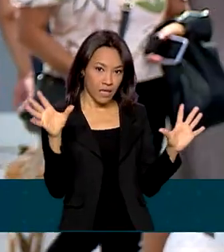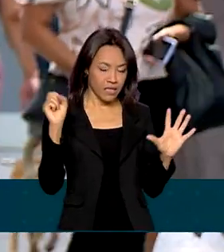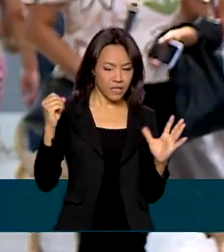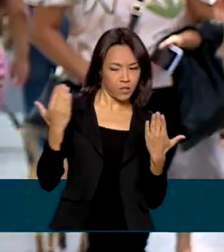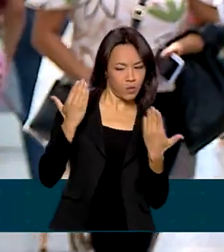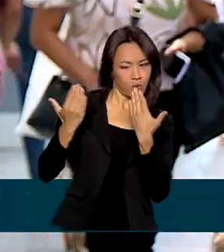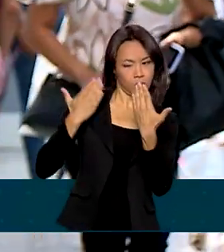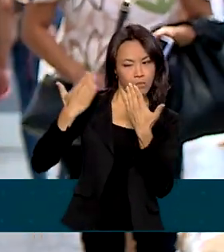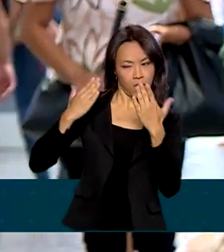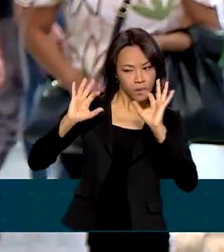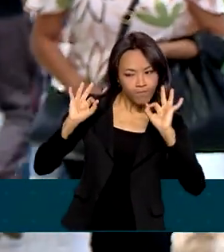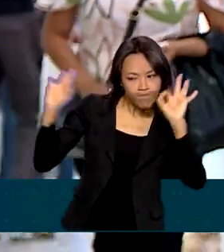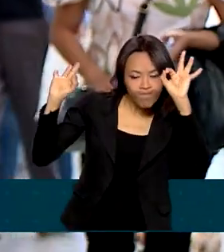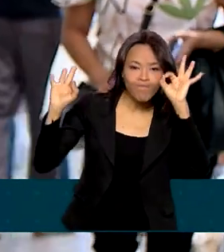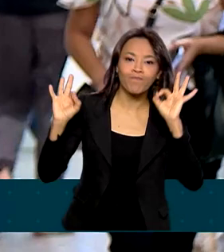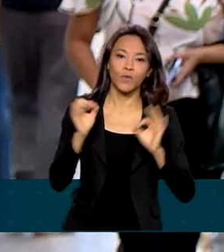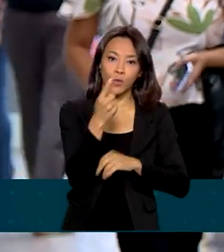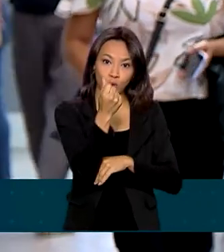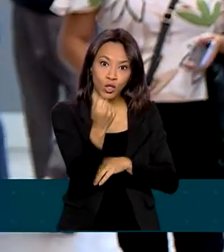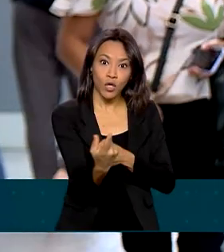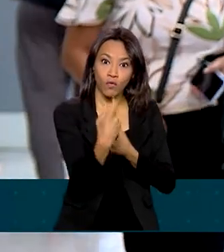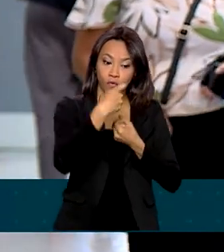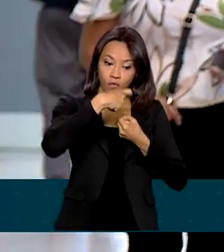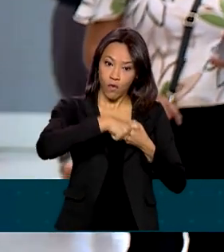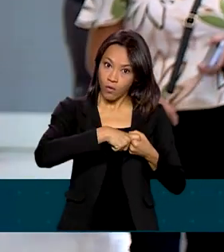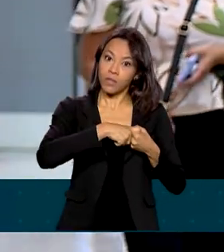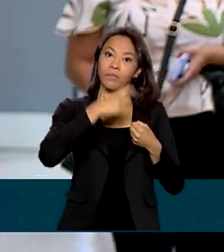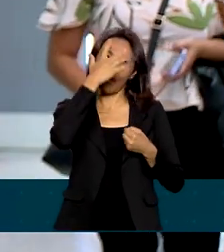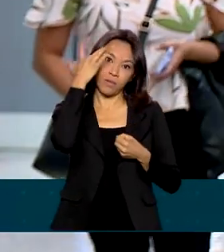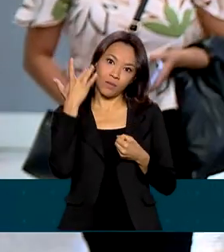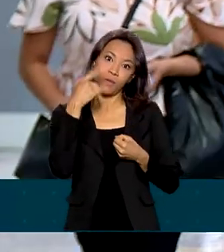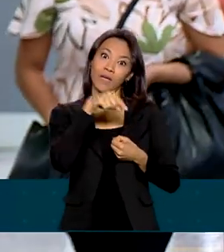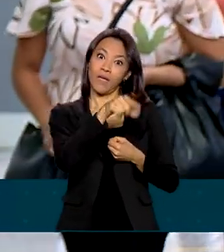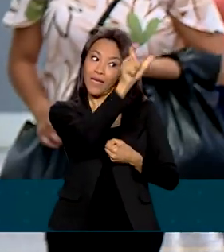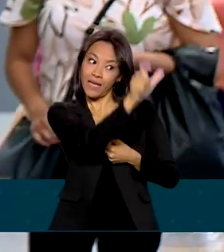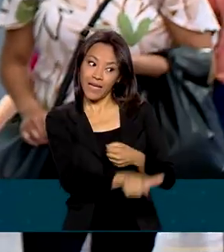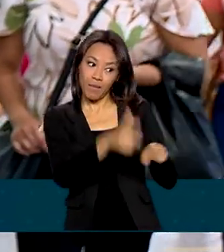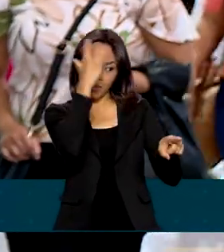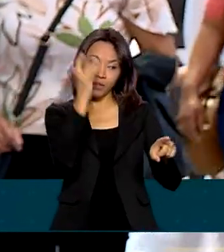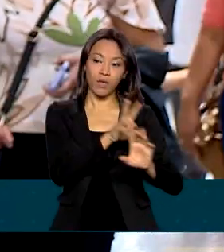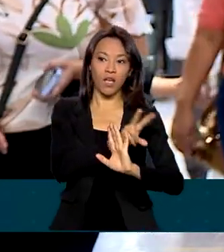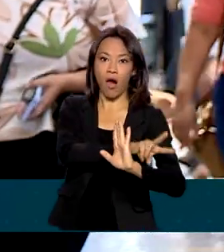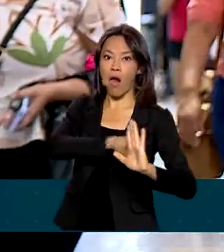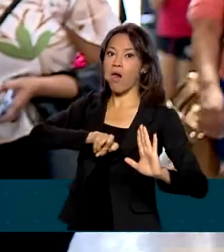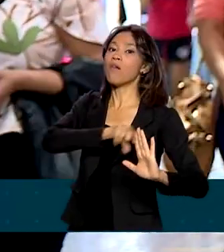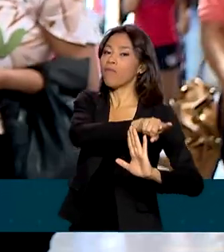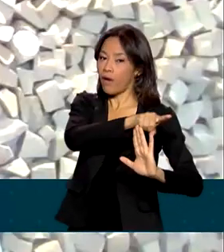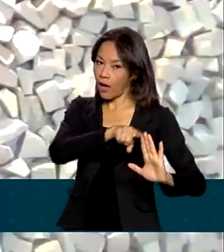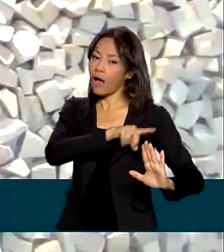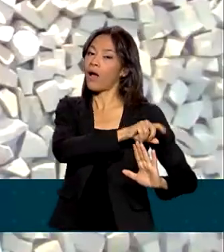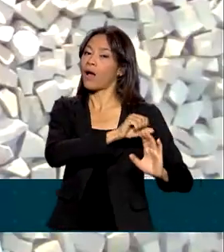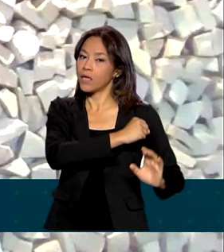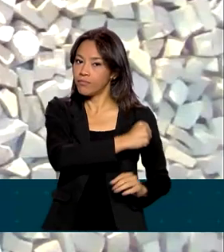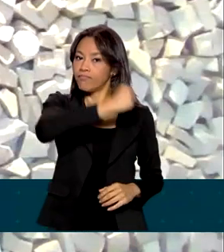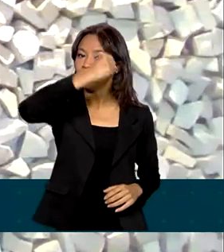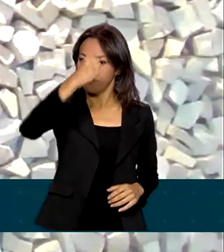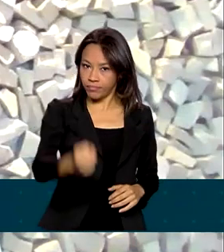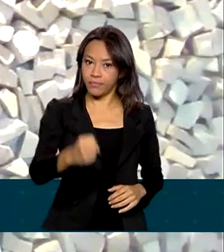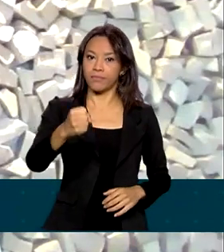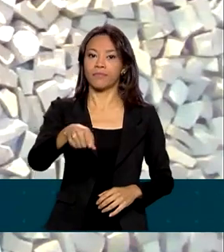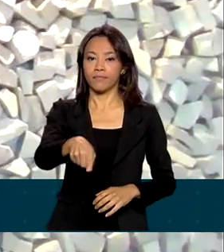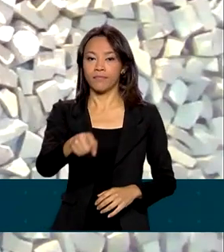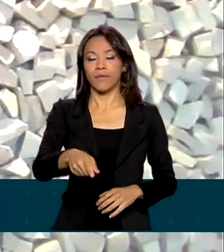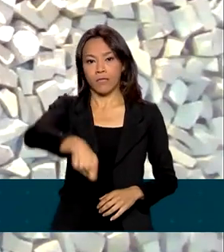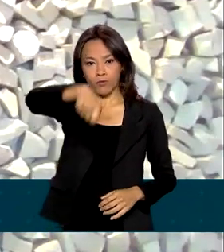a suspeita for confirmada, o dinheiro volta para a vítima e o golpista terá que responder criminalmente. Aumenta a